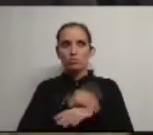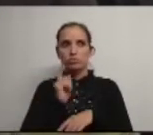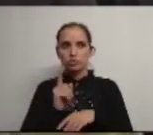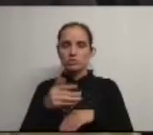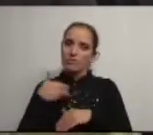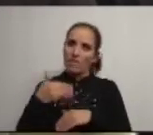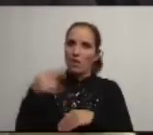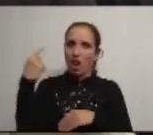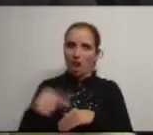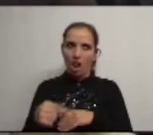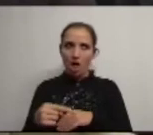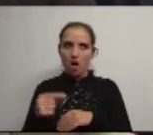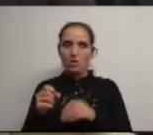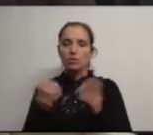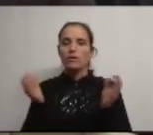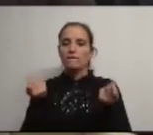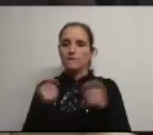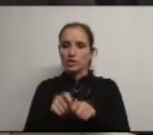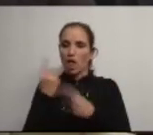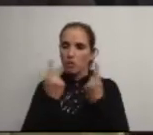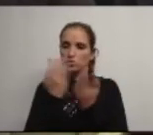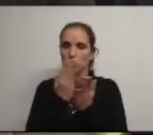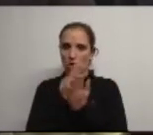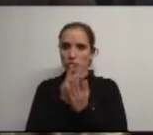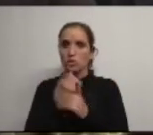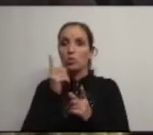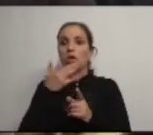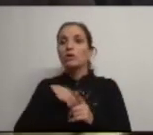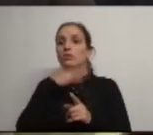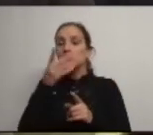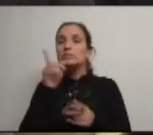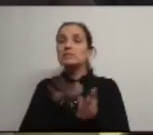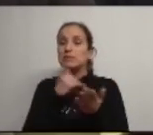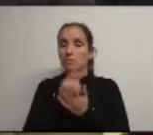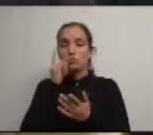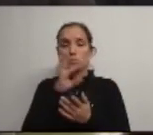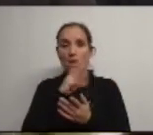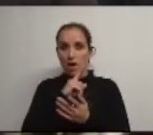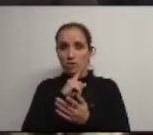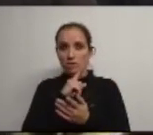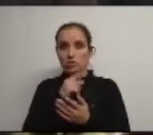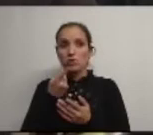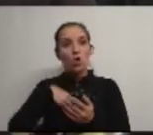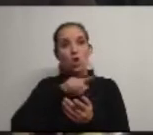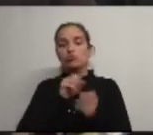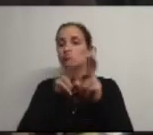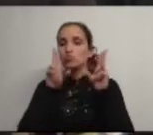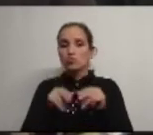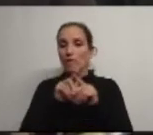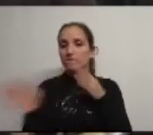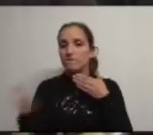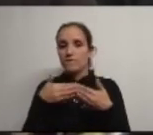iremos ter o encerramento de algumas escolas aquilo que nós sempre dissemos aos pais foi que nós nunca iríamos